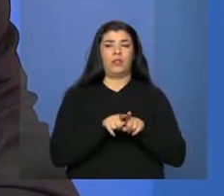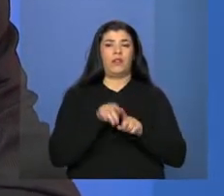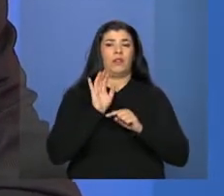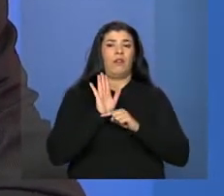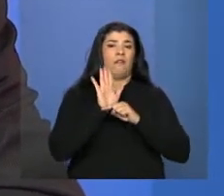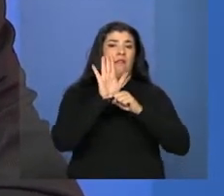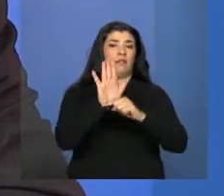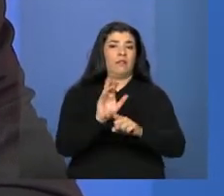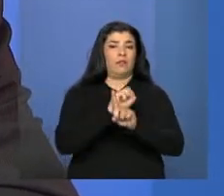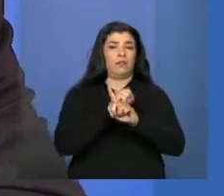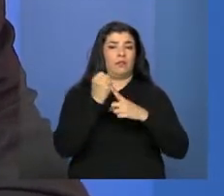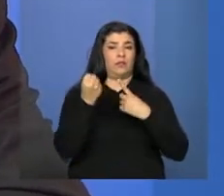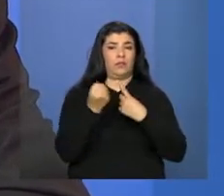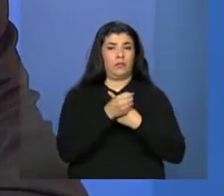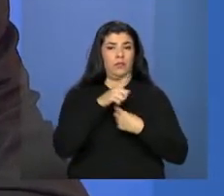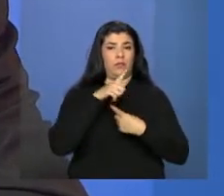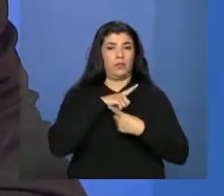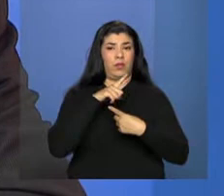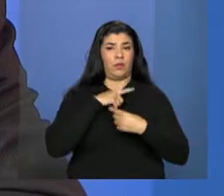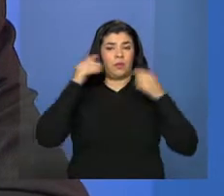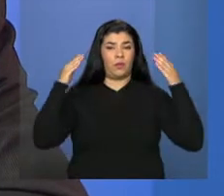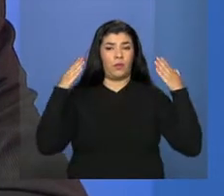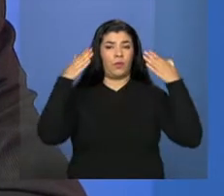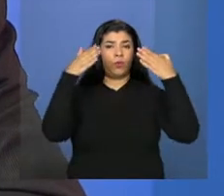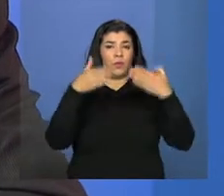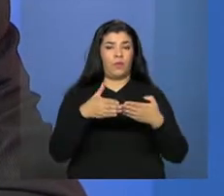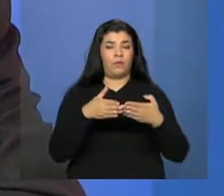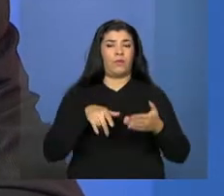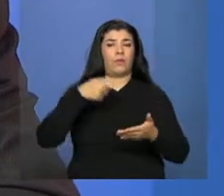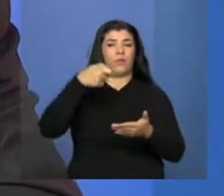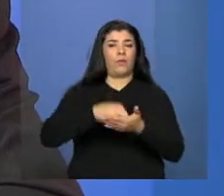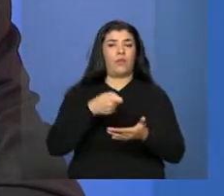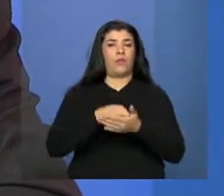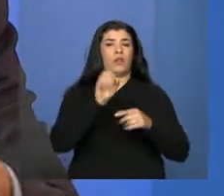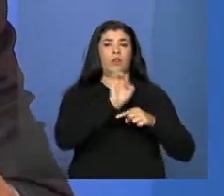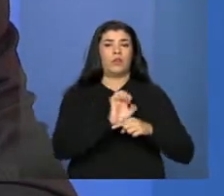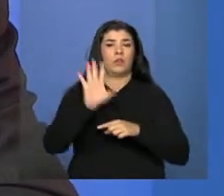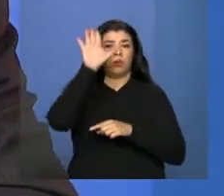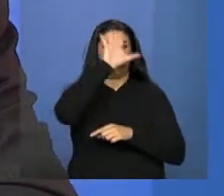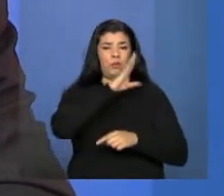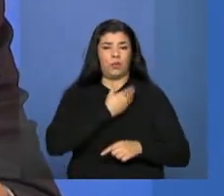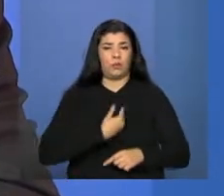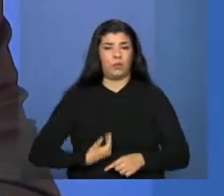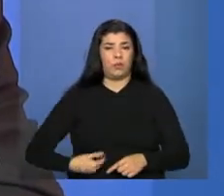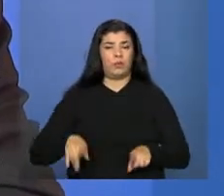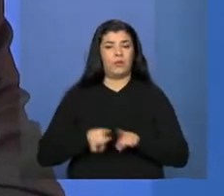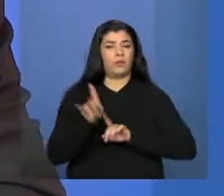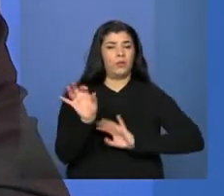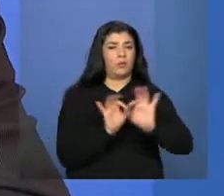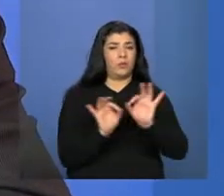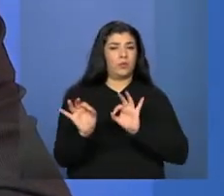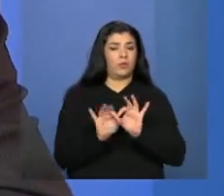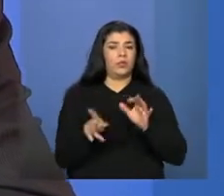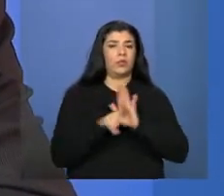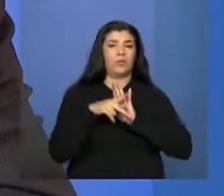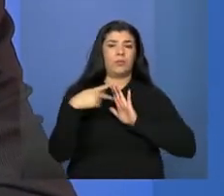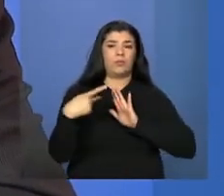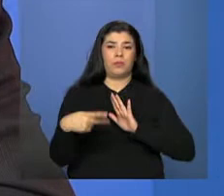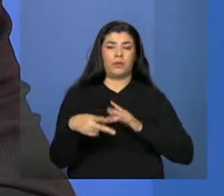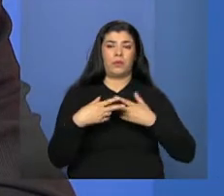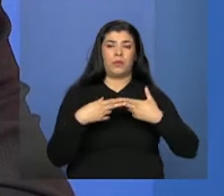status de política pública, né, de dever do Estado, de ofertar, de estruturar e de organizar essa área.